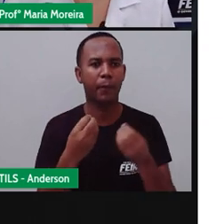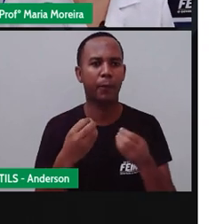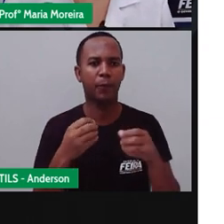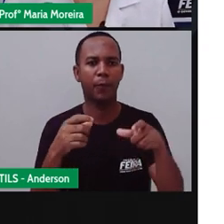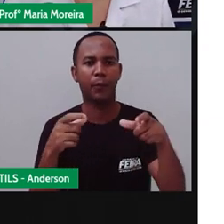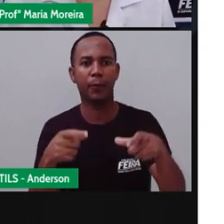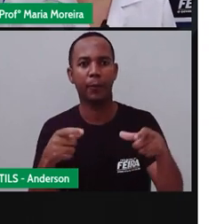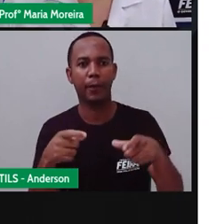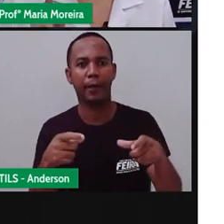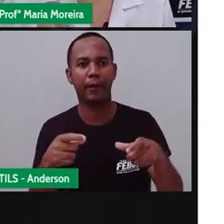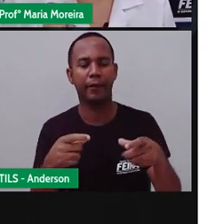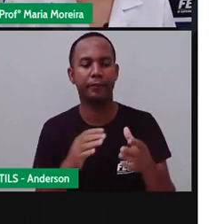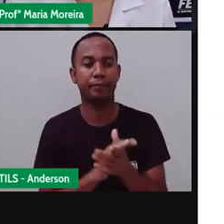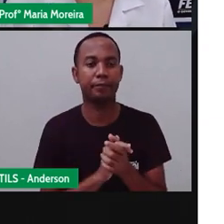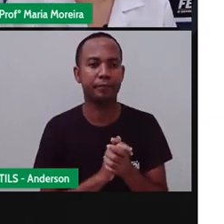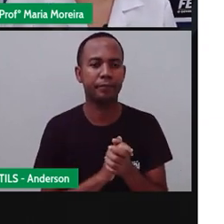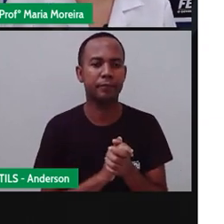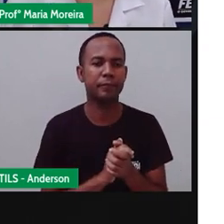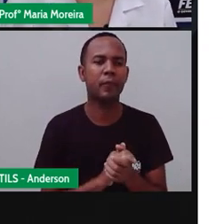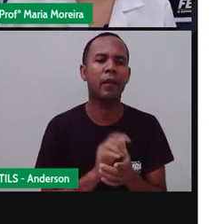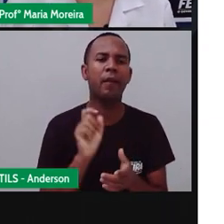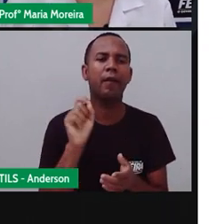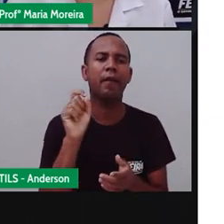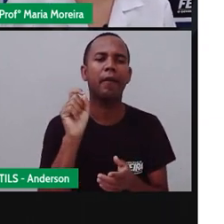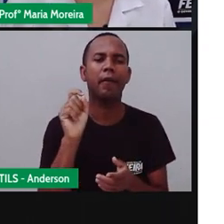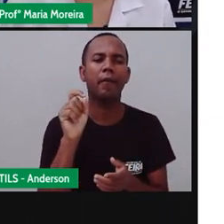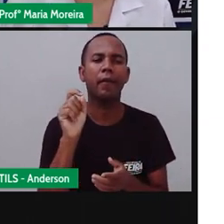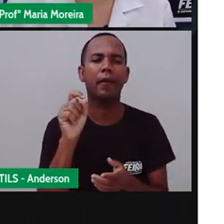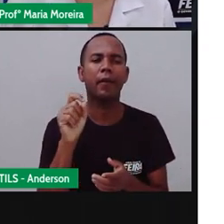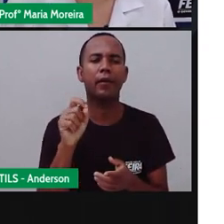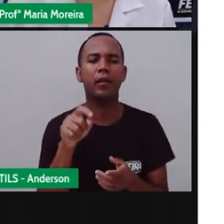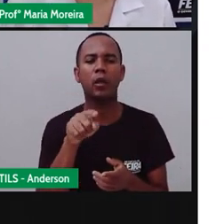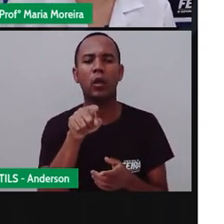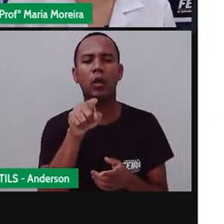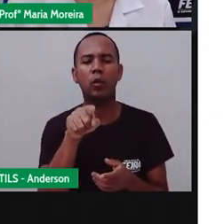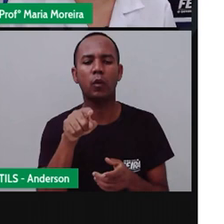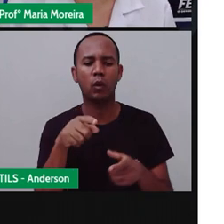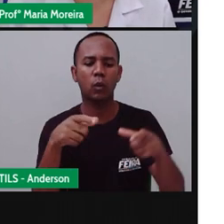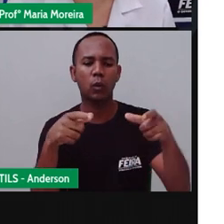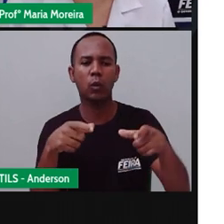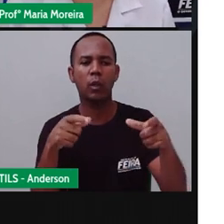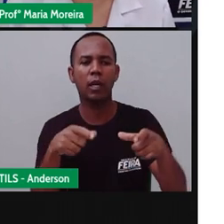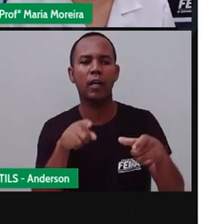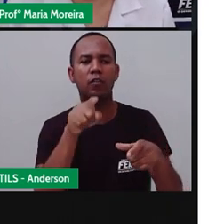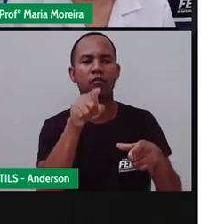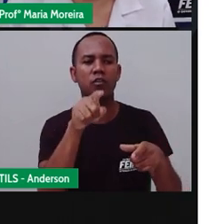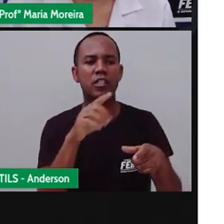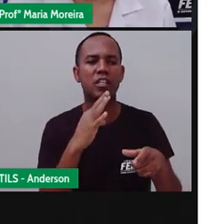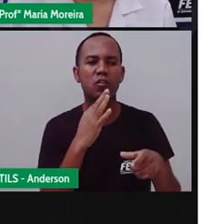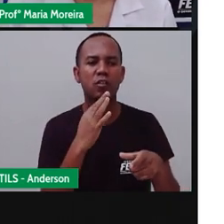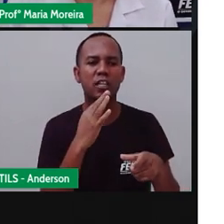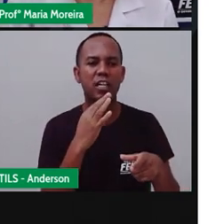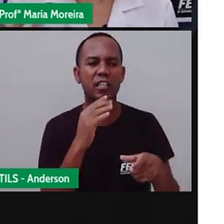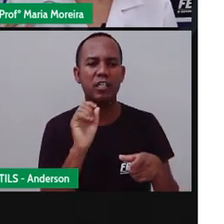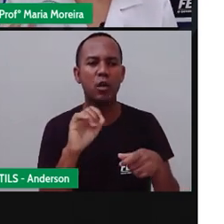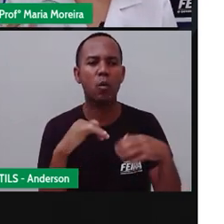Outra coisa. Que paisagem? Quais as paisagens que vocês conhecem? Que paisagens vocês conhecem?